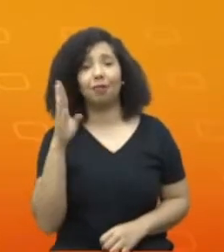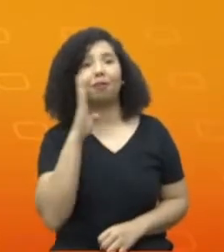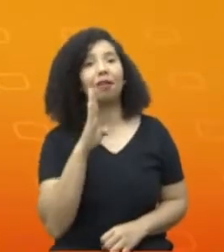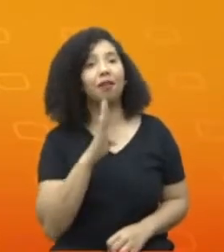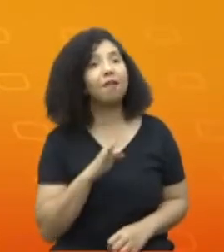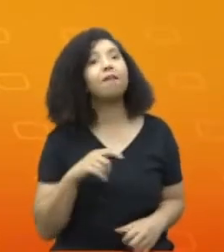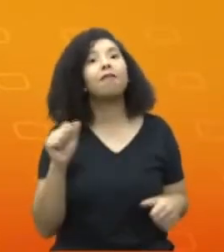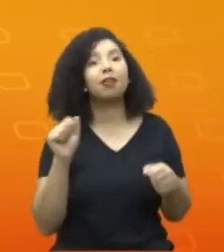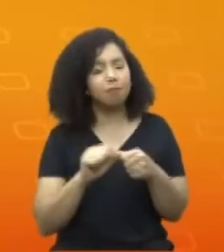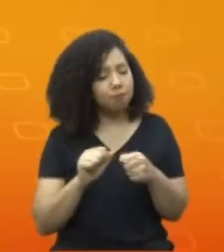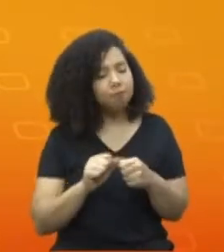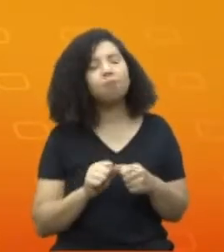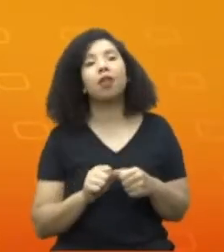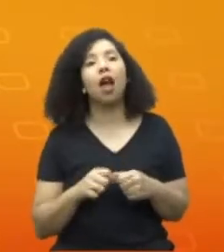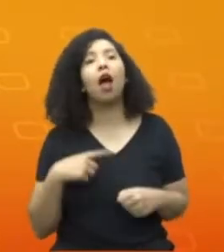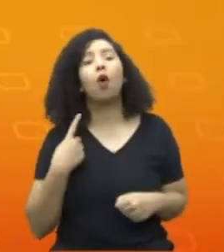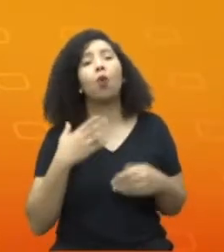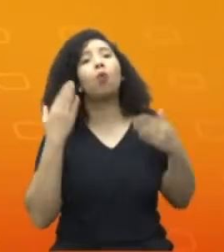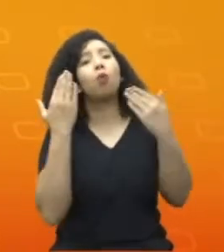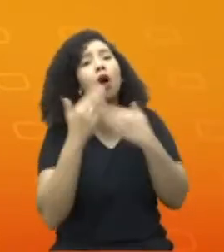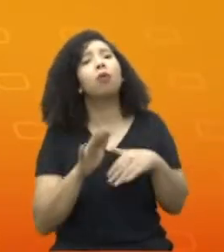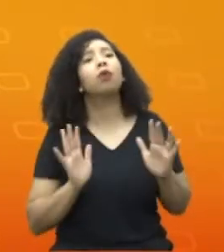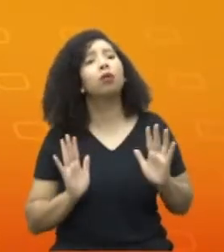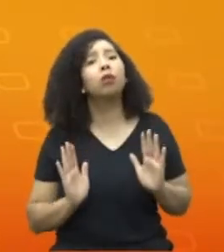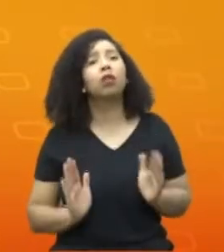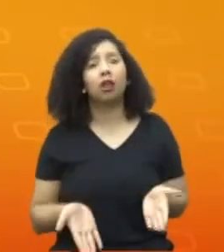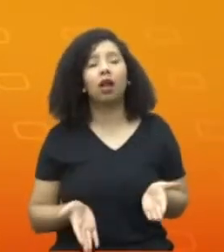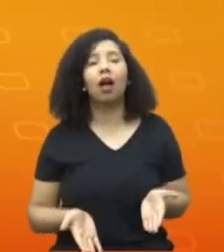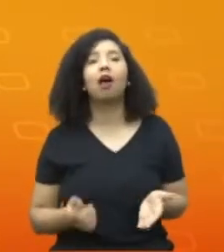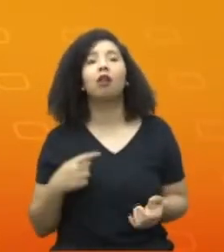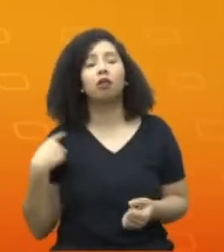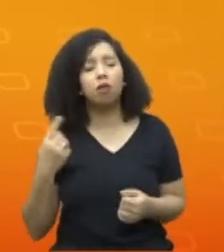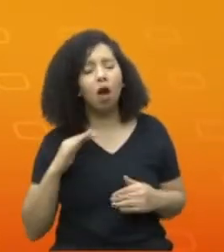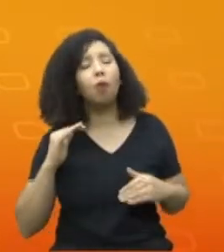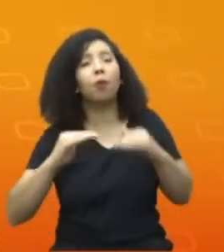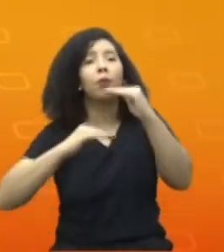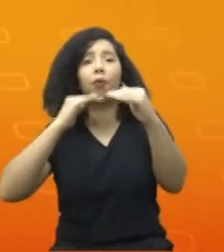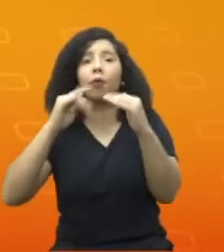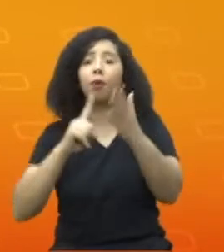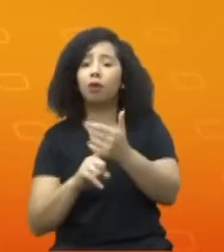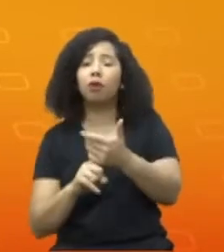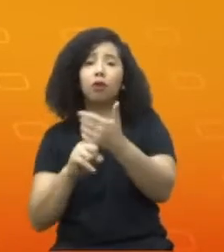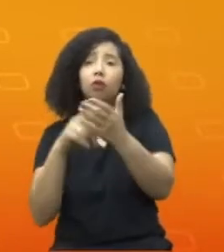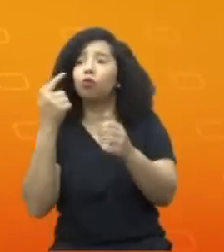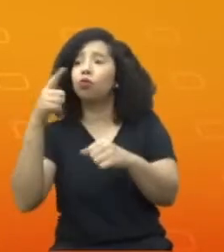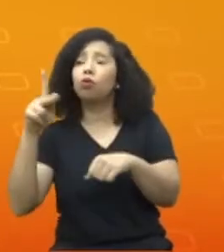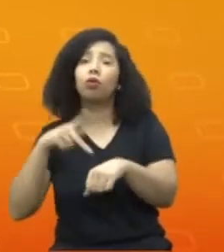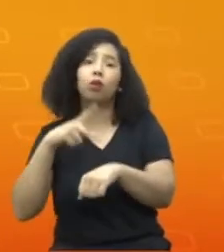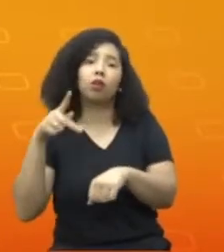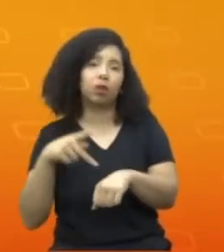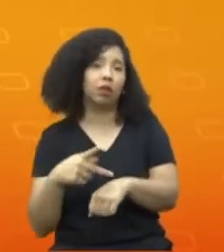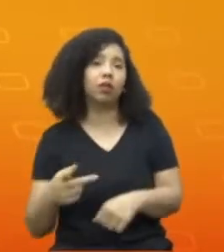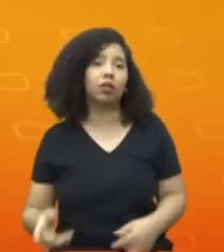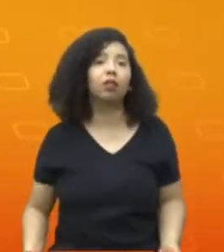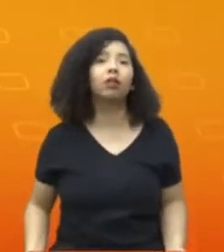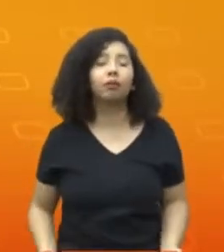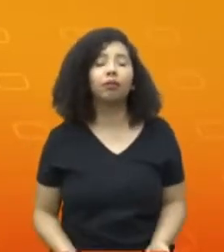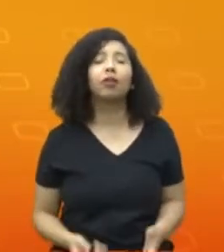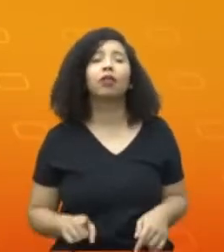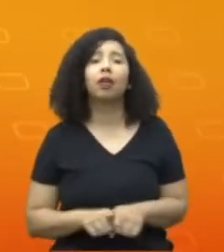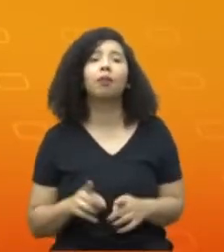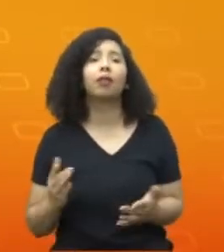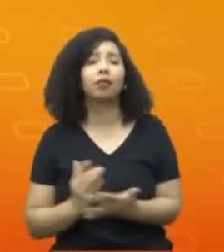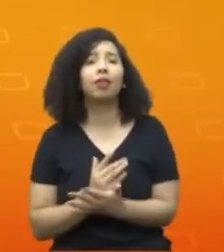realizamos, nós já provamos isso. Nós evoluímos as tecnologias de outros quando não criamos as nossas próprias tão